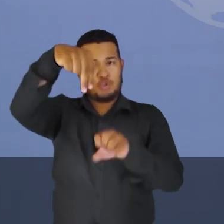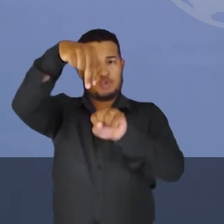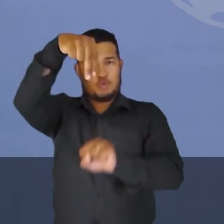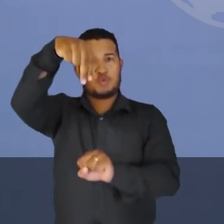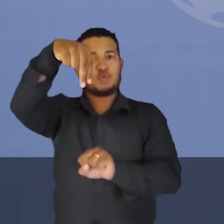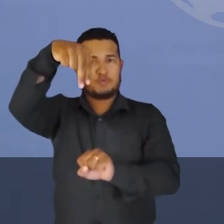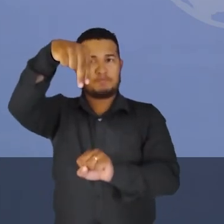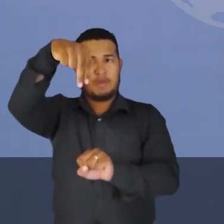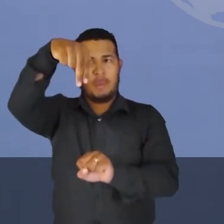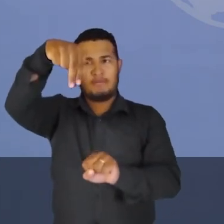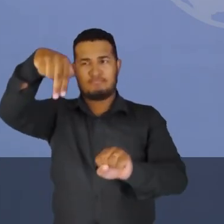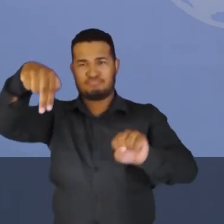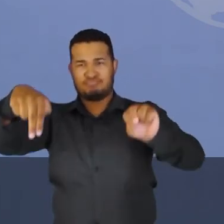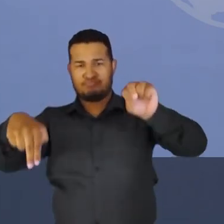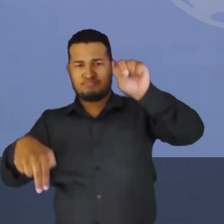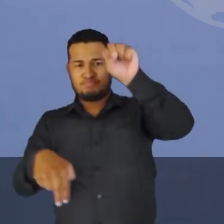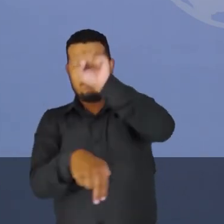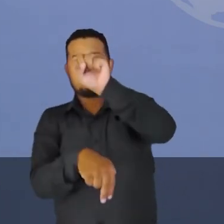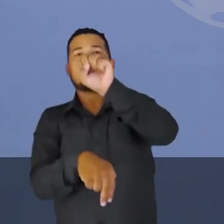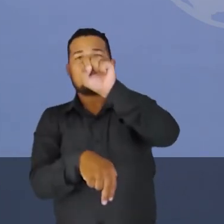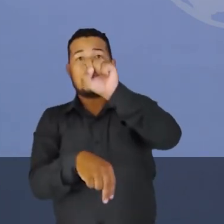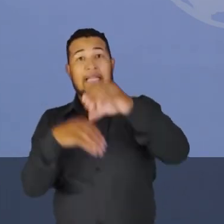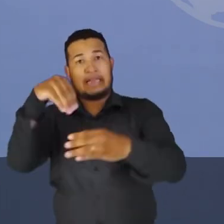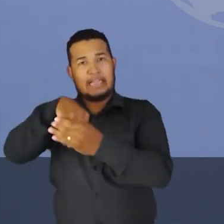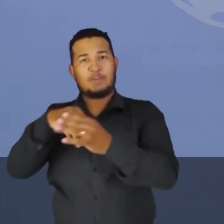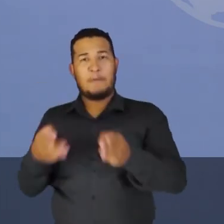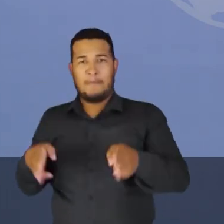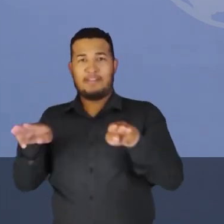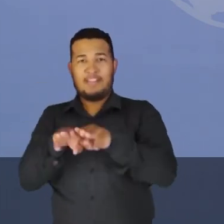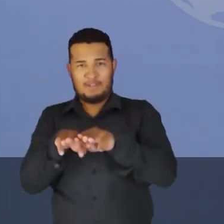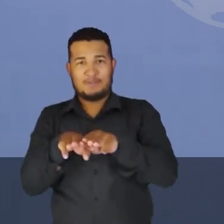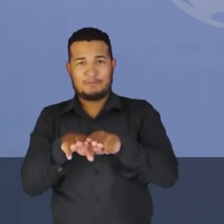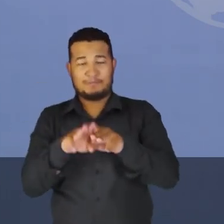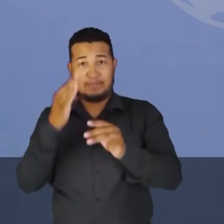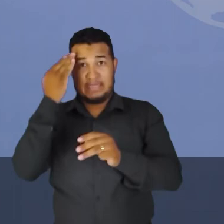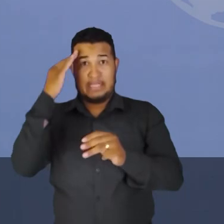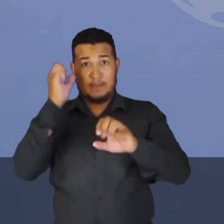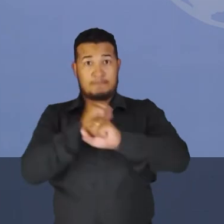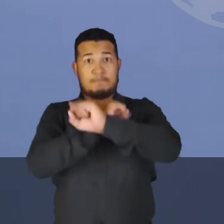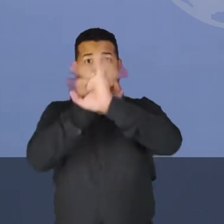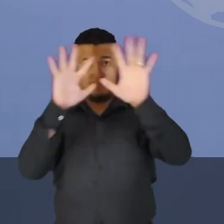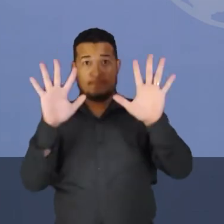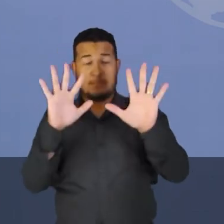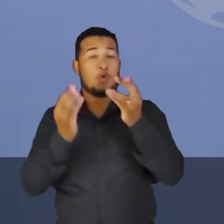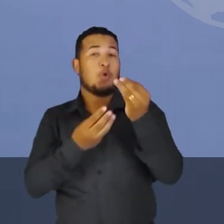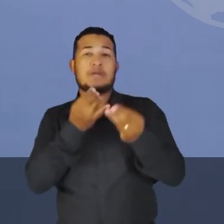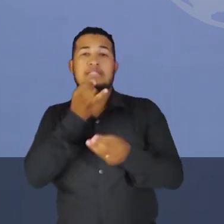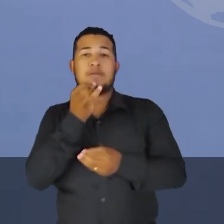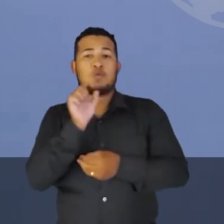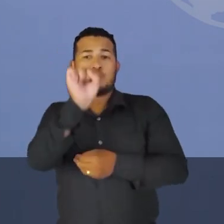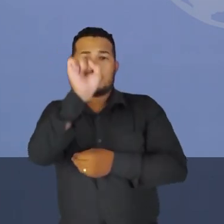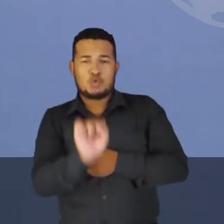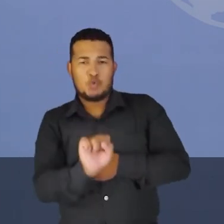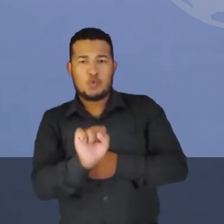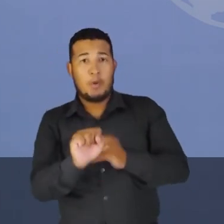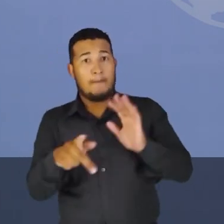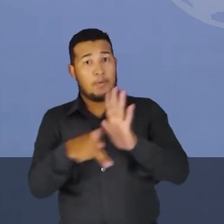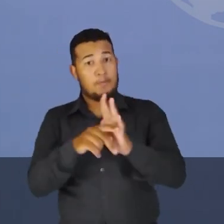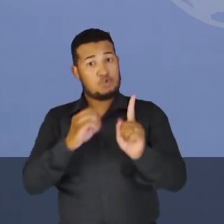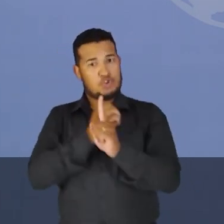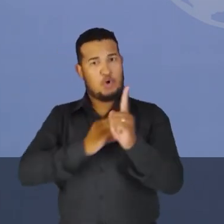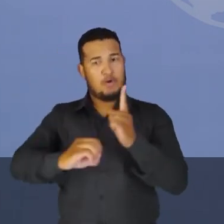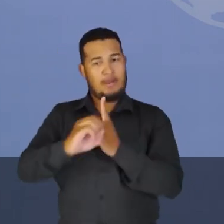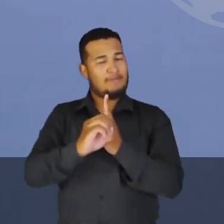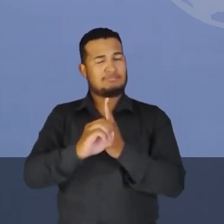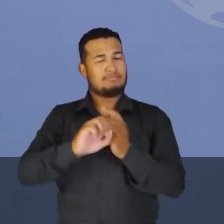equivaleria ao polo sul magnético. O polo sul geográfico